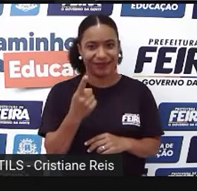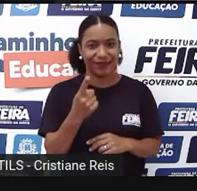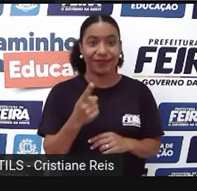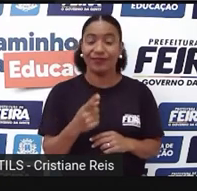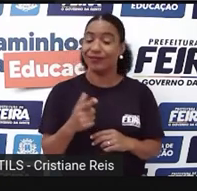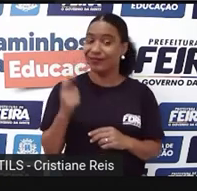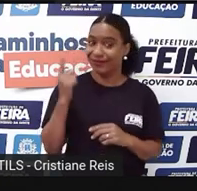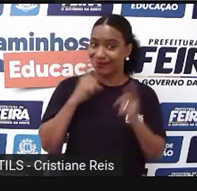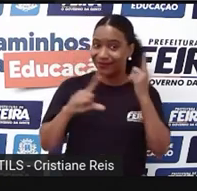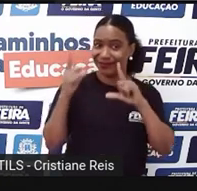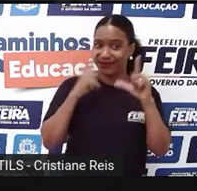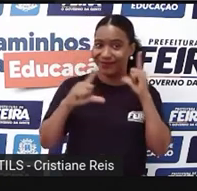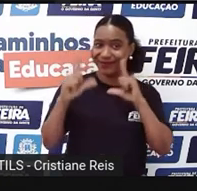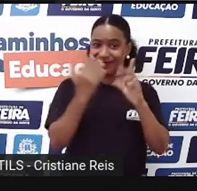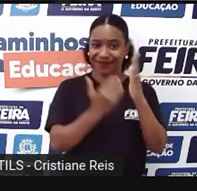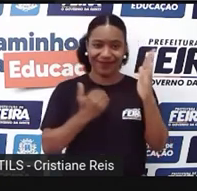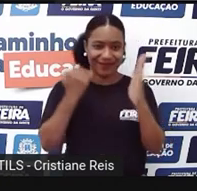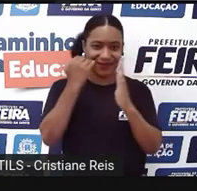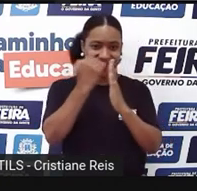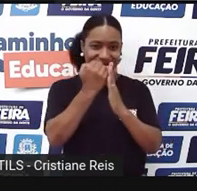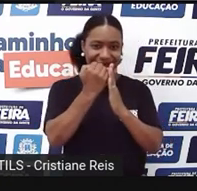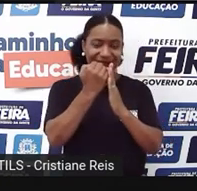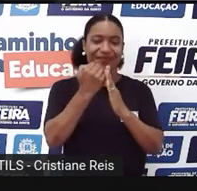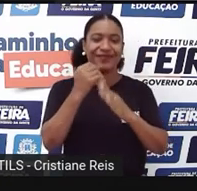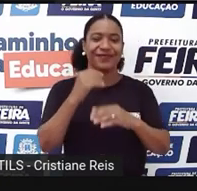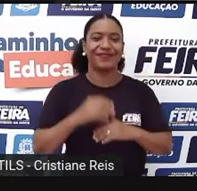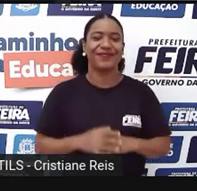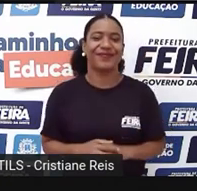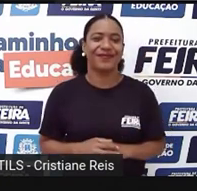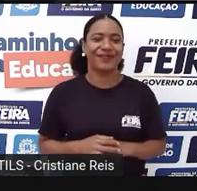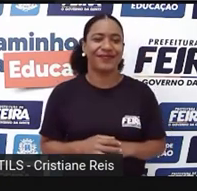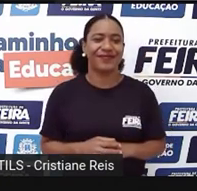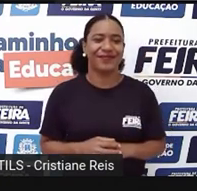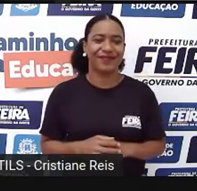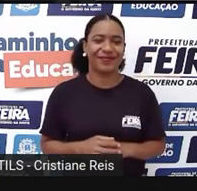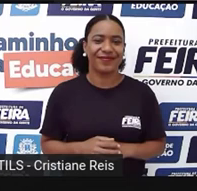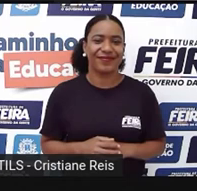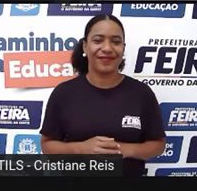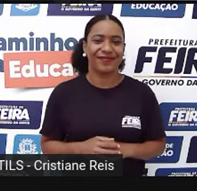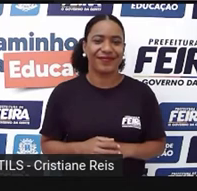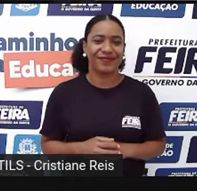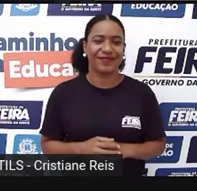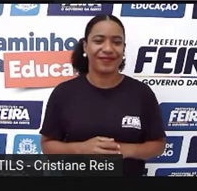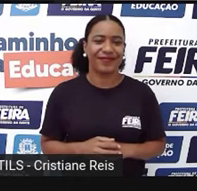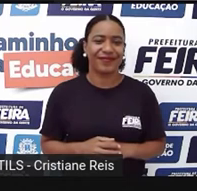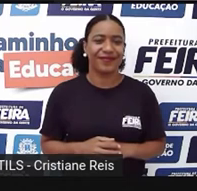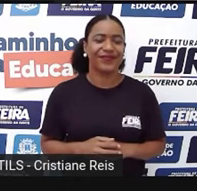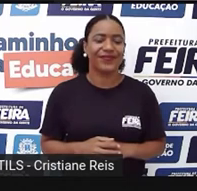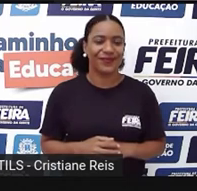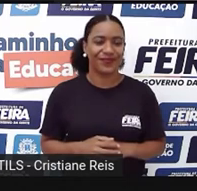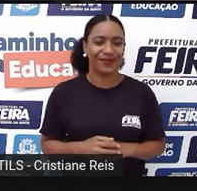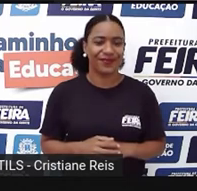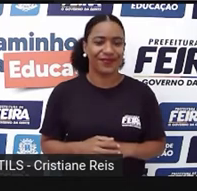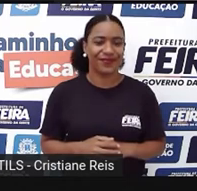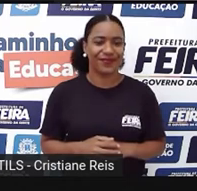Mais uma rodada de bônus E mais 200 points Para nós